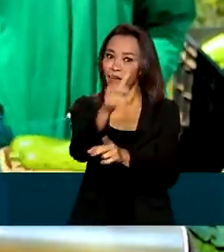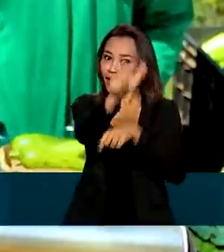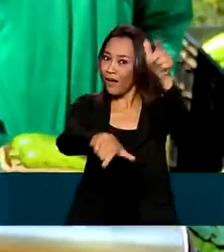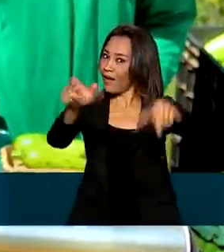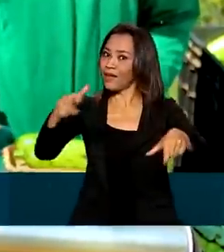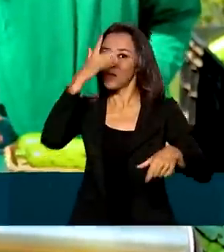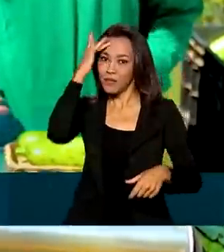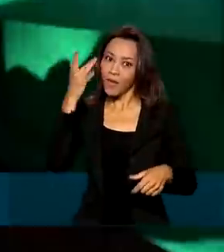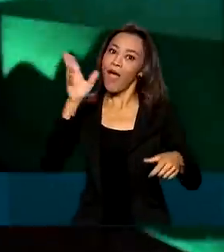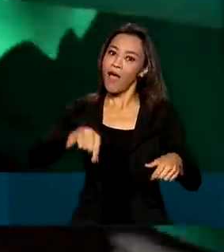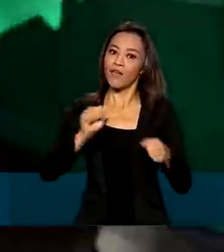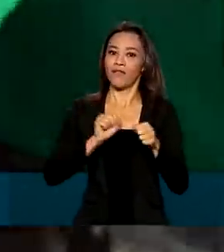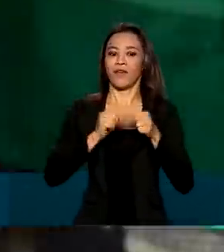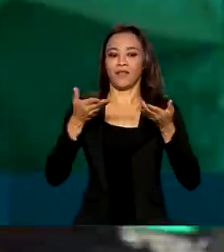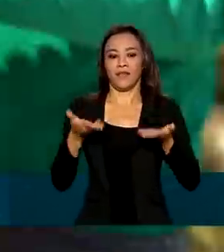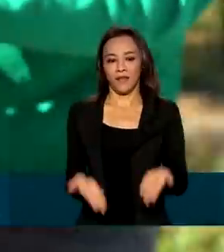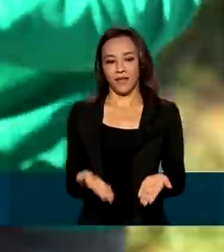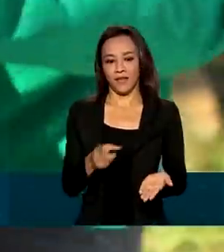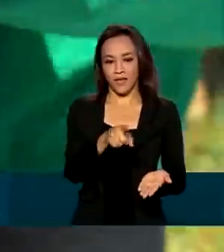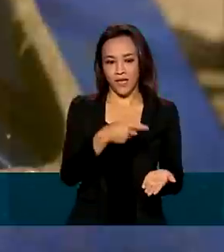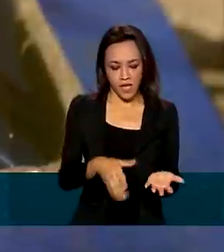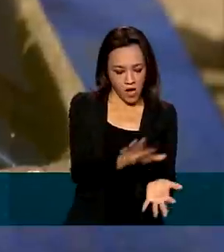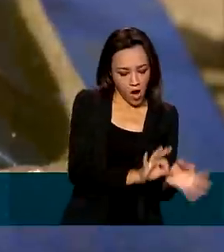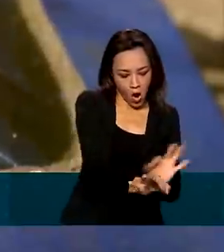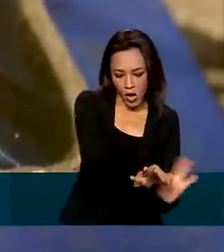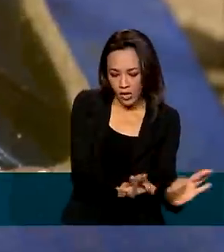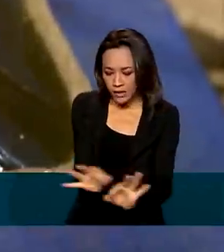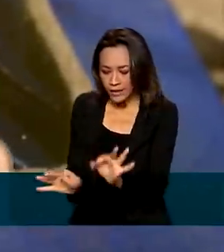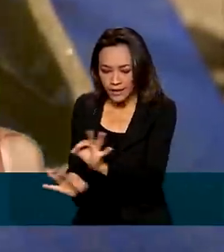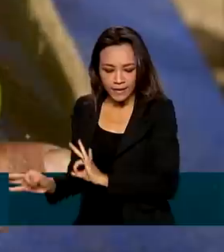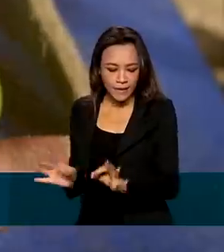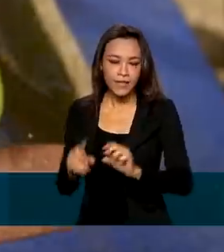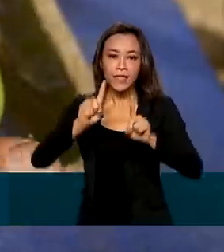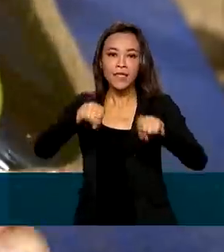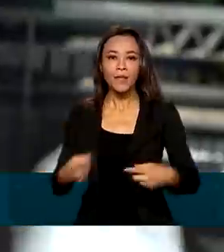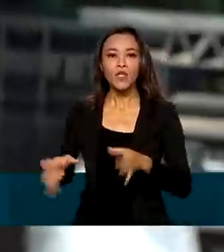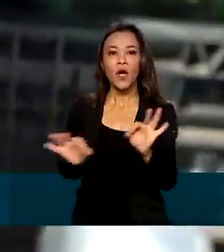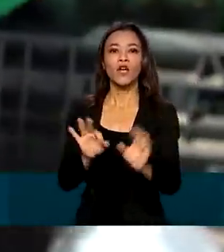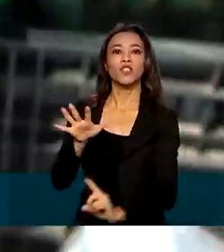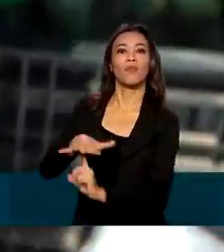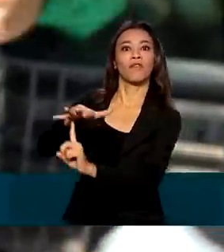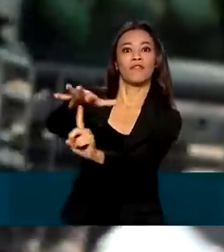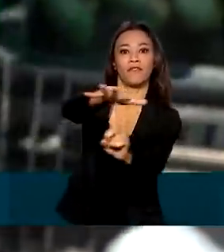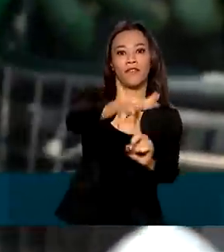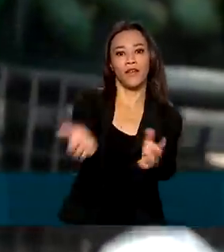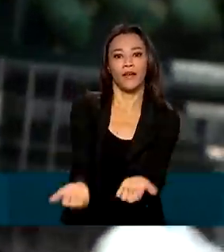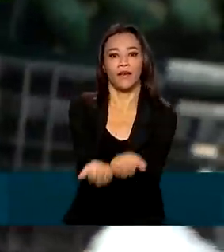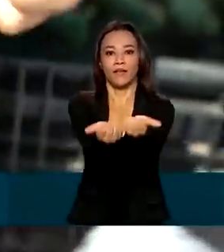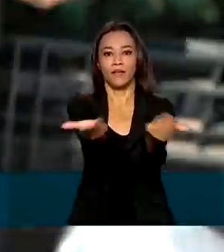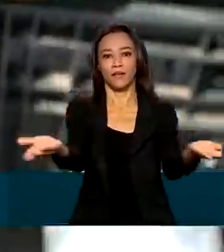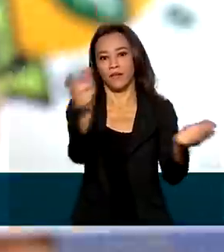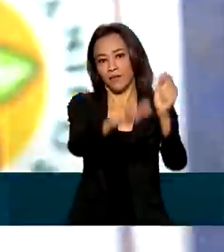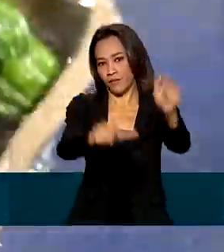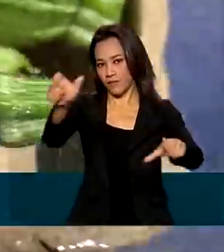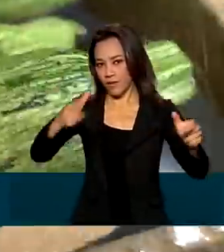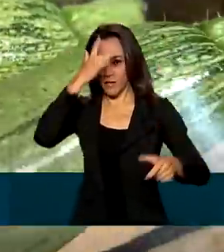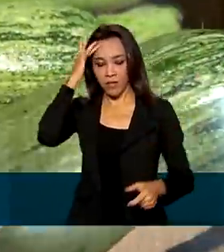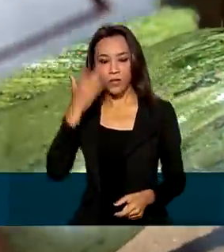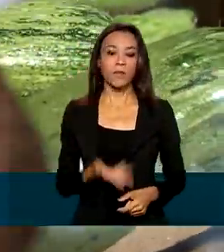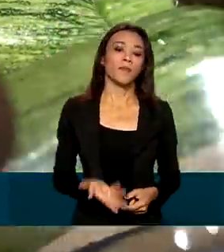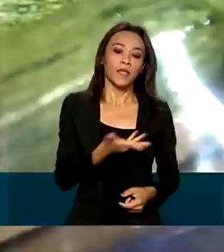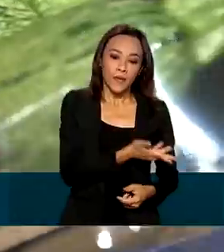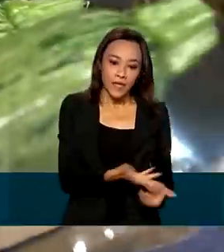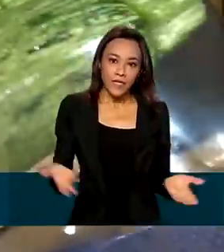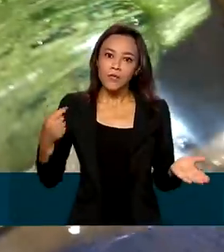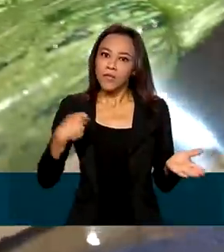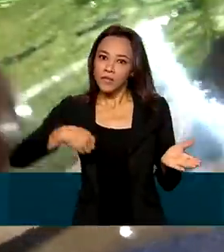o que o pessoal faz por aqui, produz, embala, promove feiras e entrega aos clientes. Um produto orgânico precisa ser